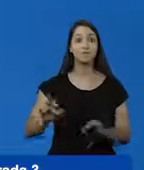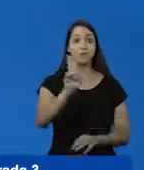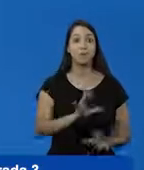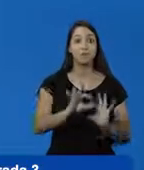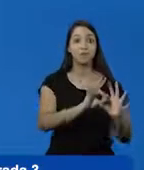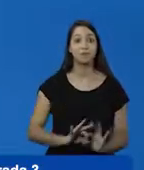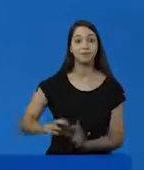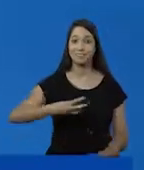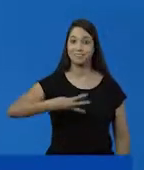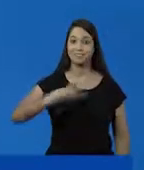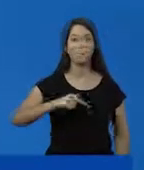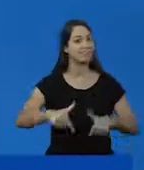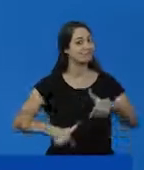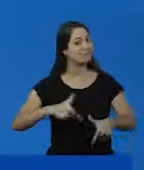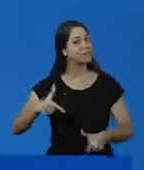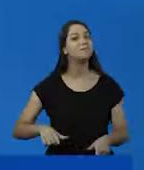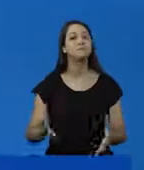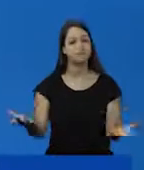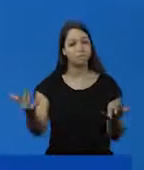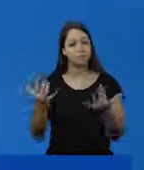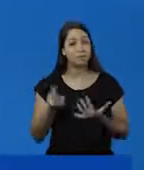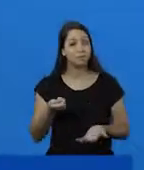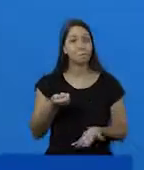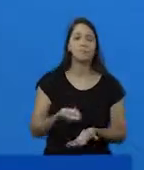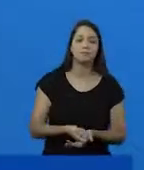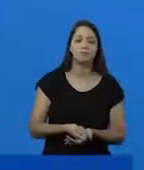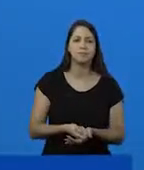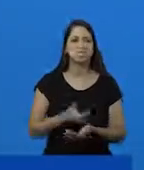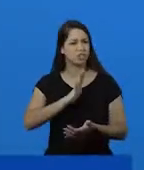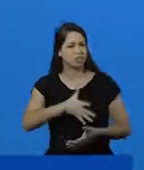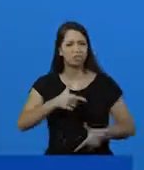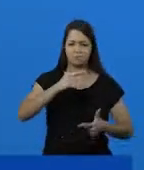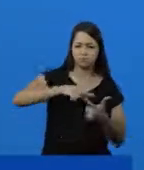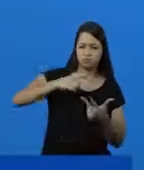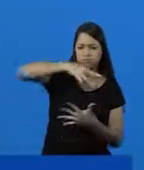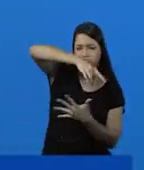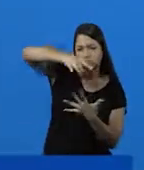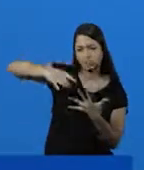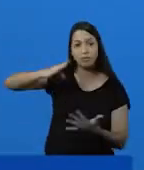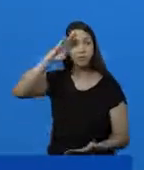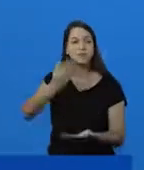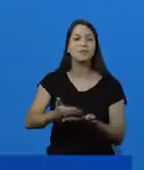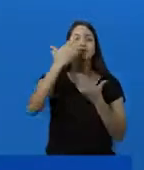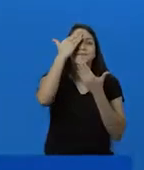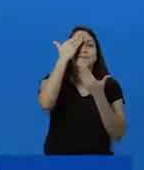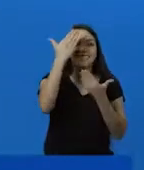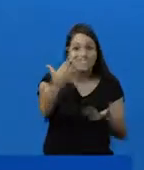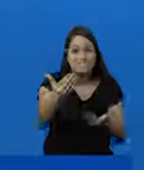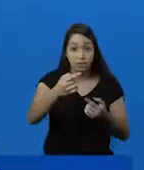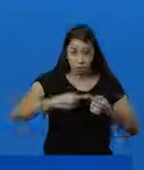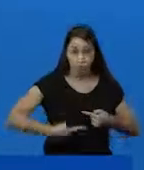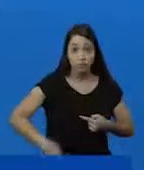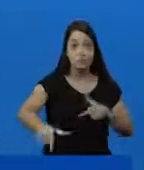Uberlândia Integrada 3, que gera empregos e atrai investimentos. Por tudo que já fizemos, eu agradeço a sua confiança. E para